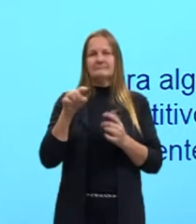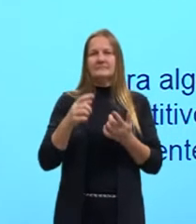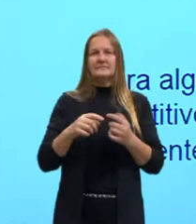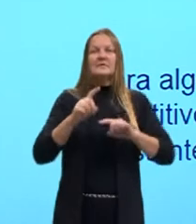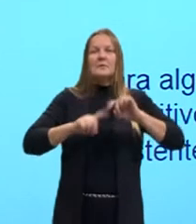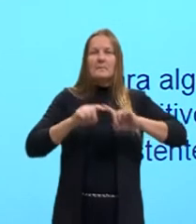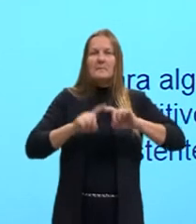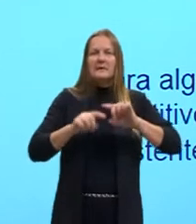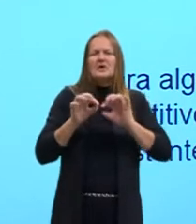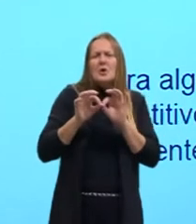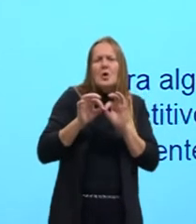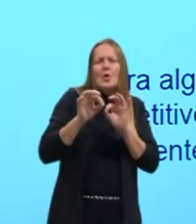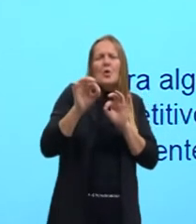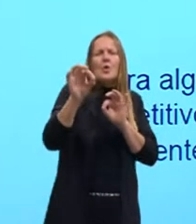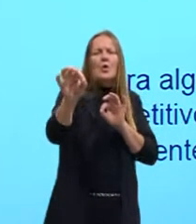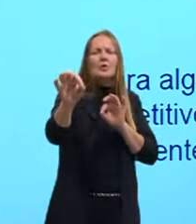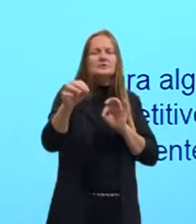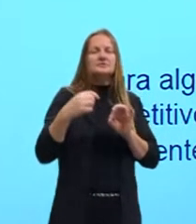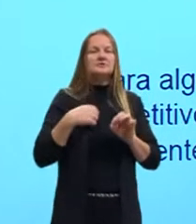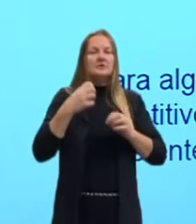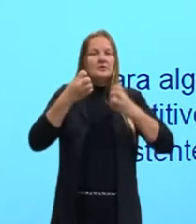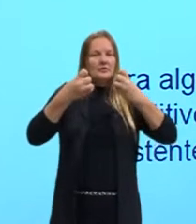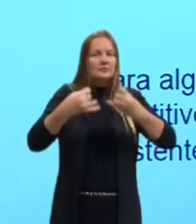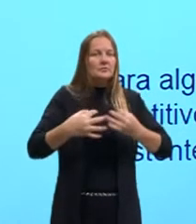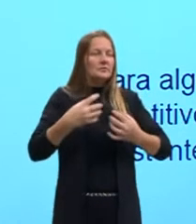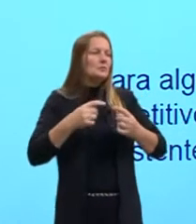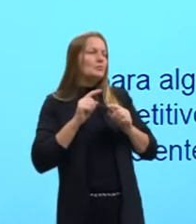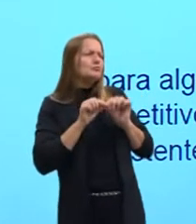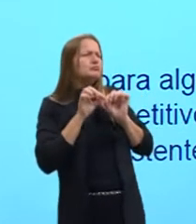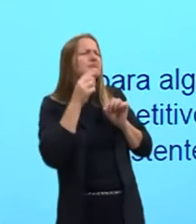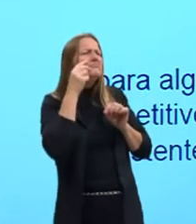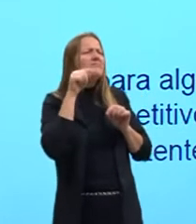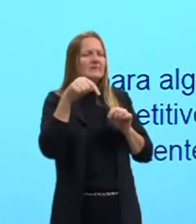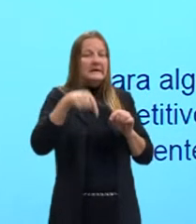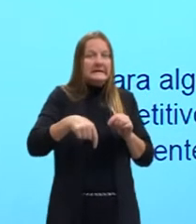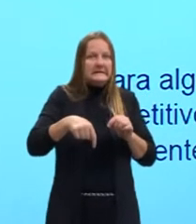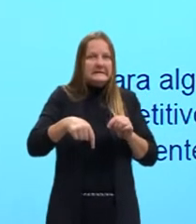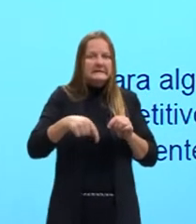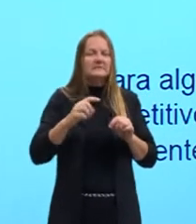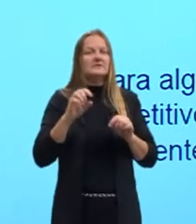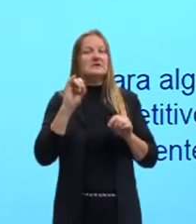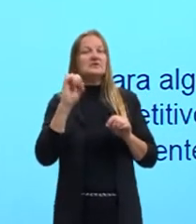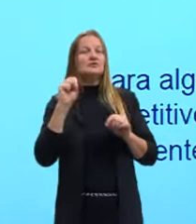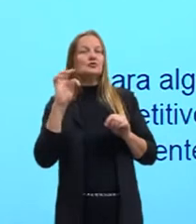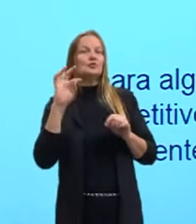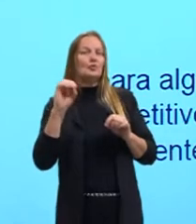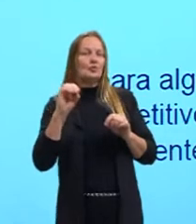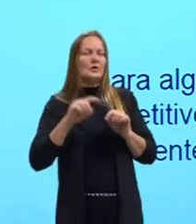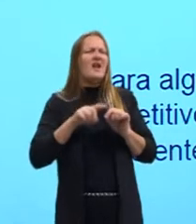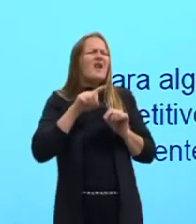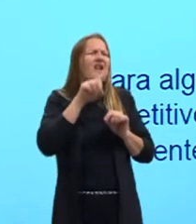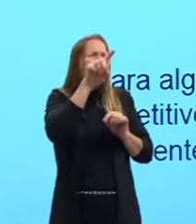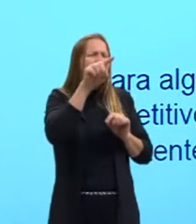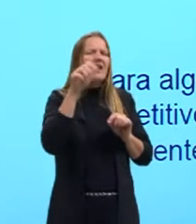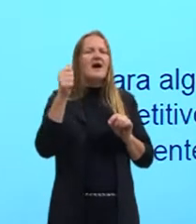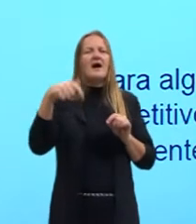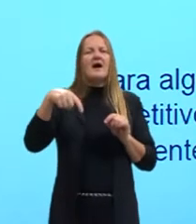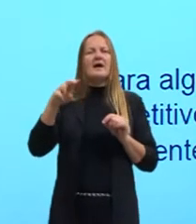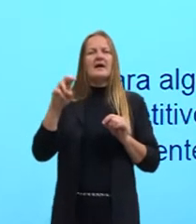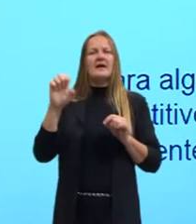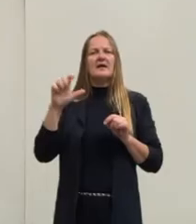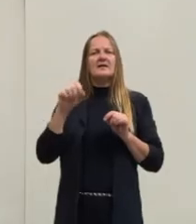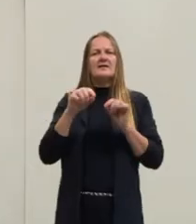que estão longe do falante. Por exemplo, for example, that camera, aquela